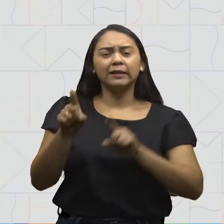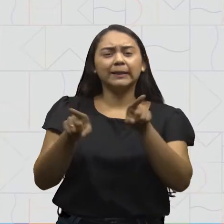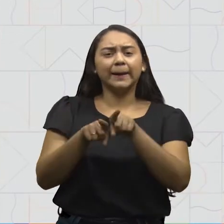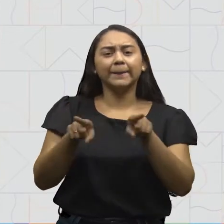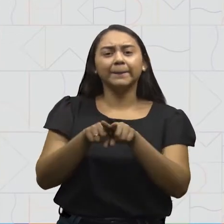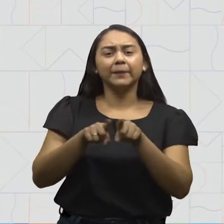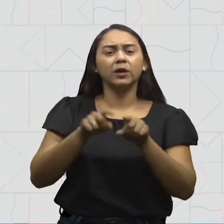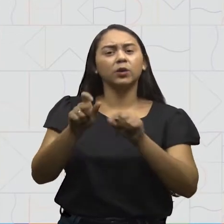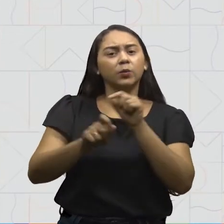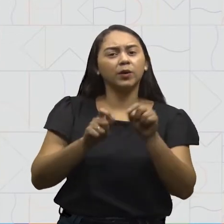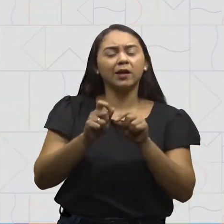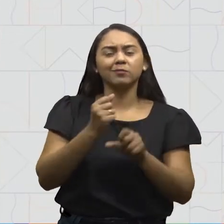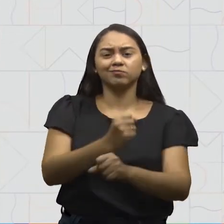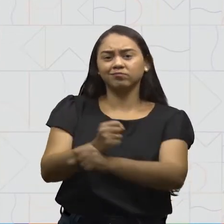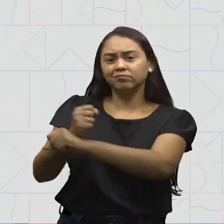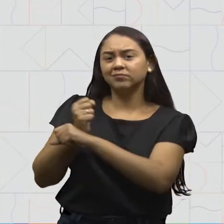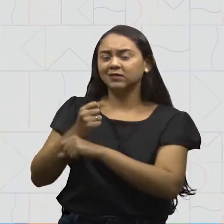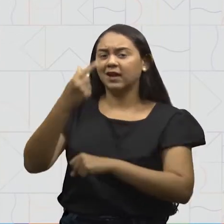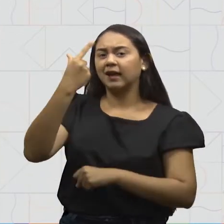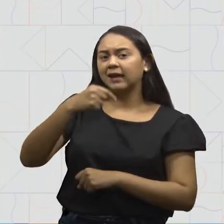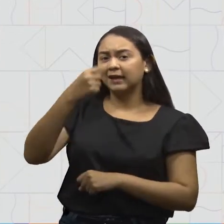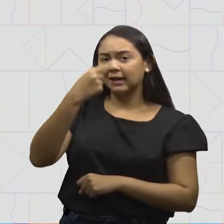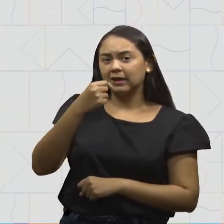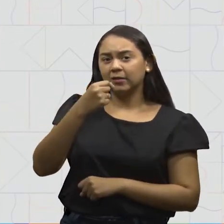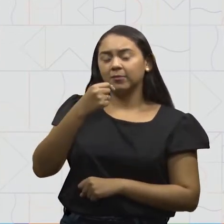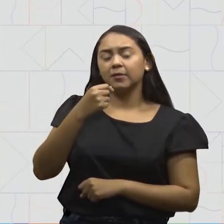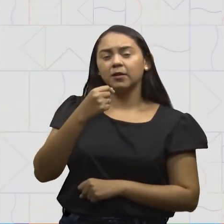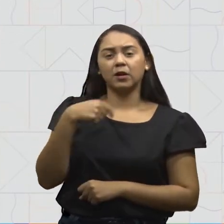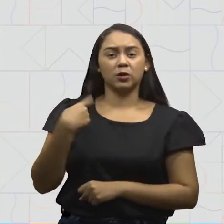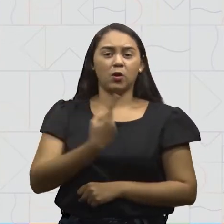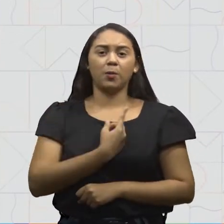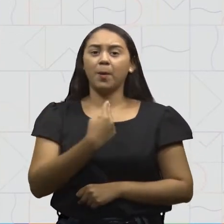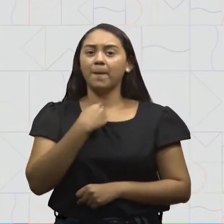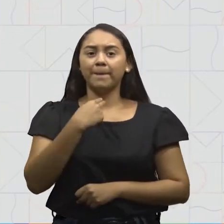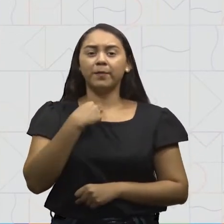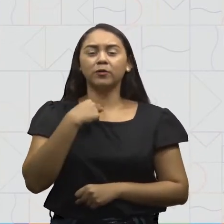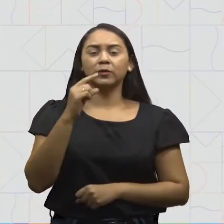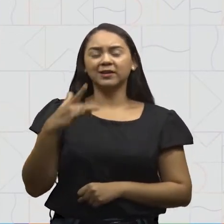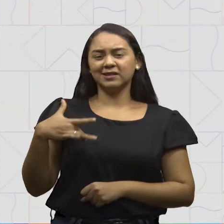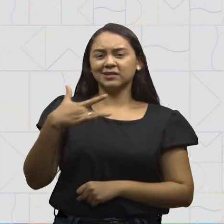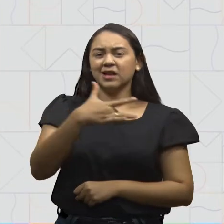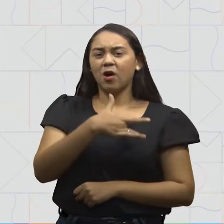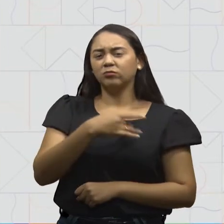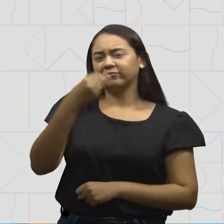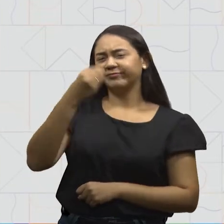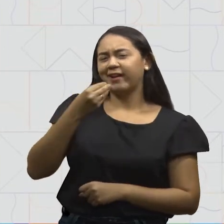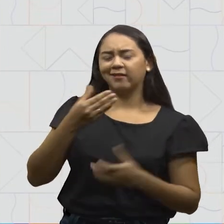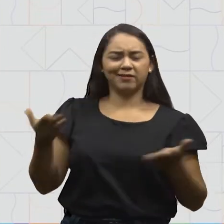quero me prevenir das síndromes gripais. Não podemos estar com a imunidade baixa nessa época.